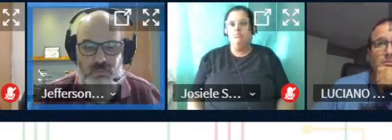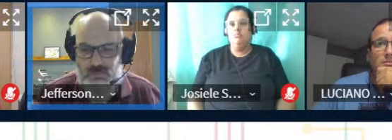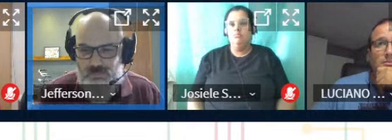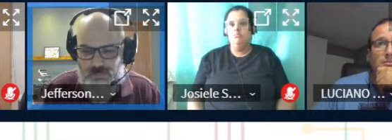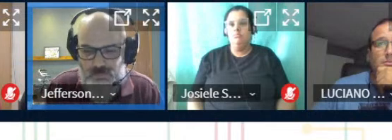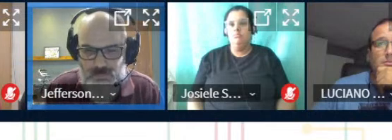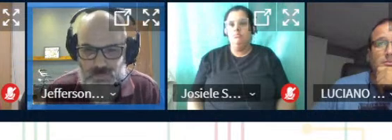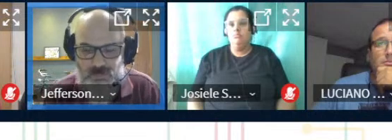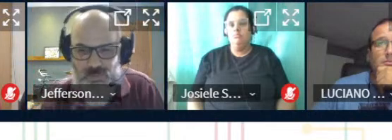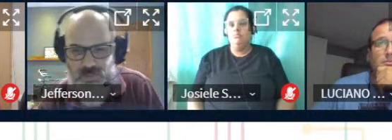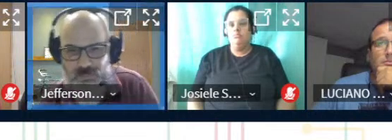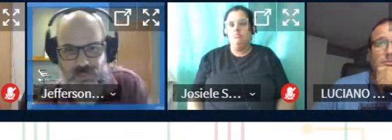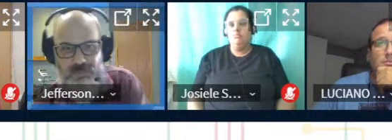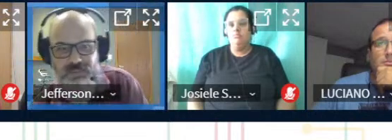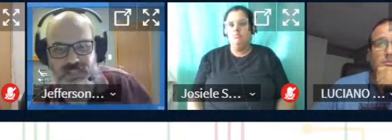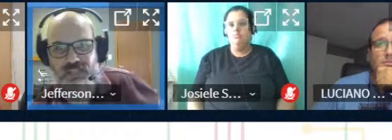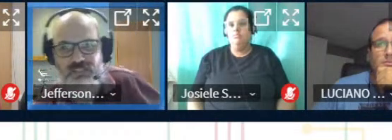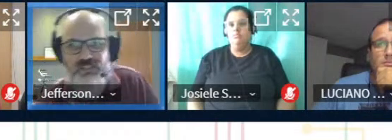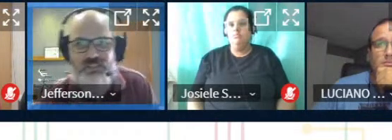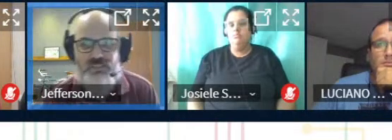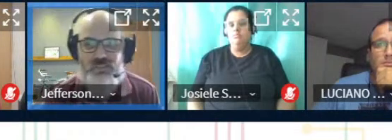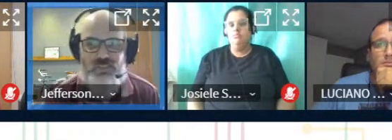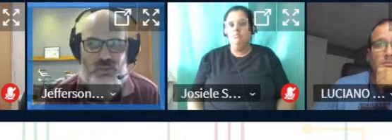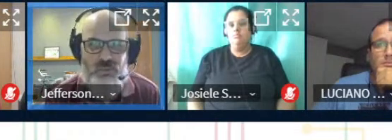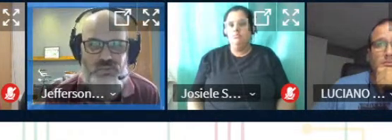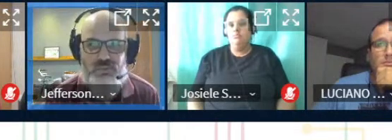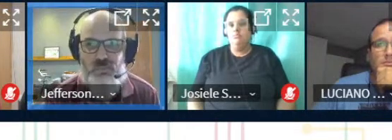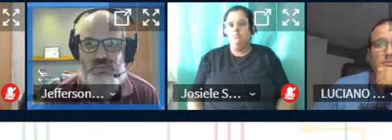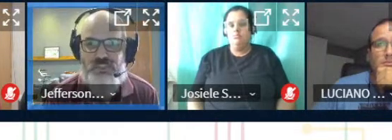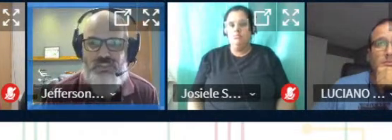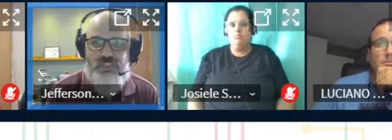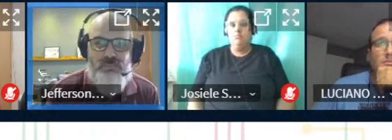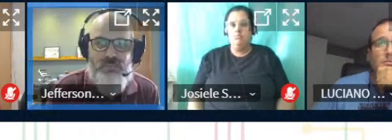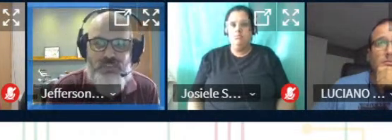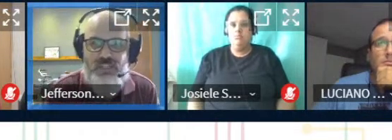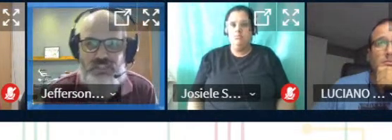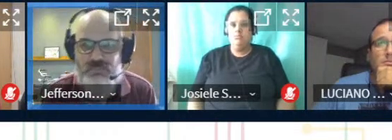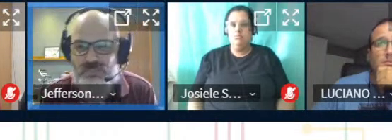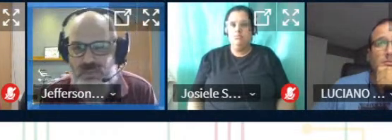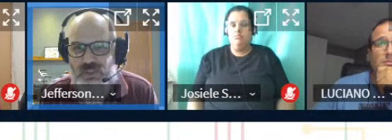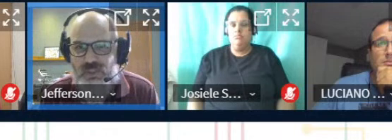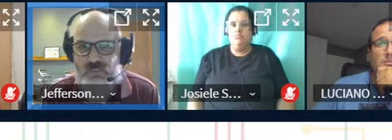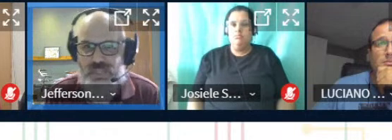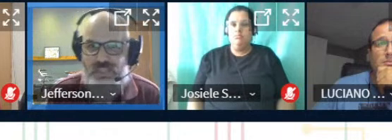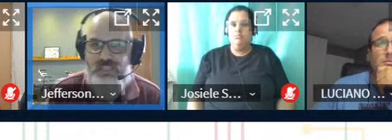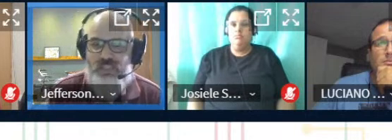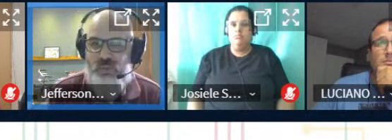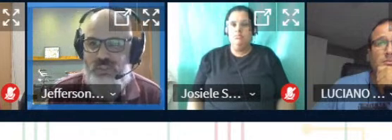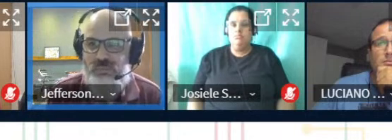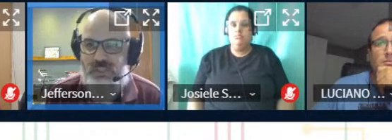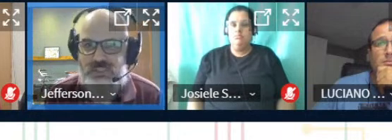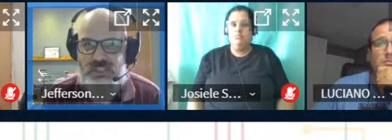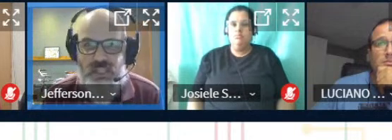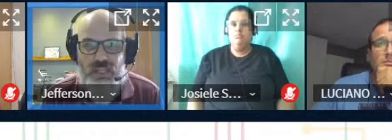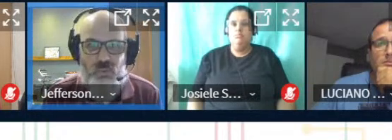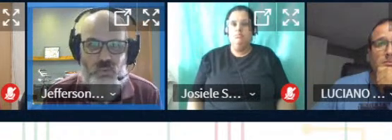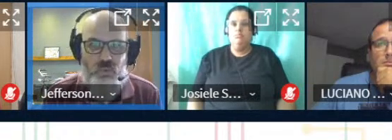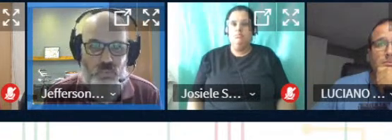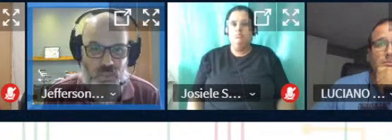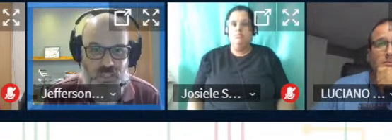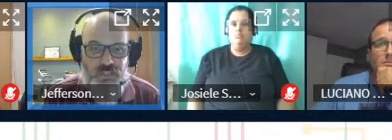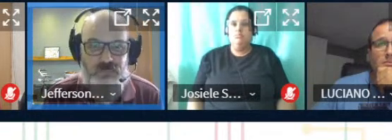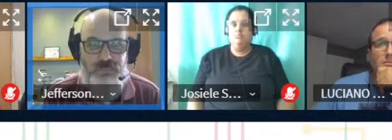Primeiro, só parabenizar os alunos, os bolsistas, né? Na verdade, o Derek está aqui hoje, mas